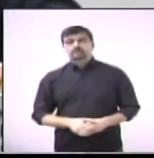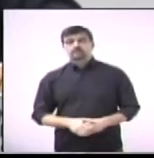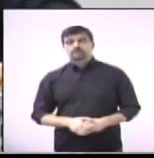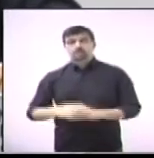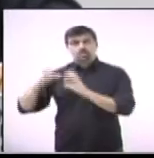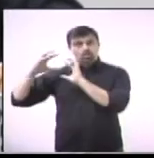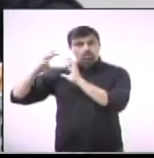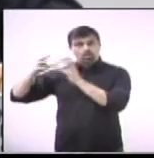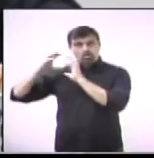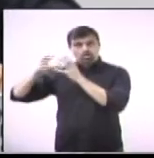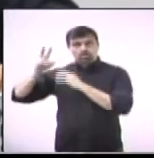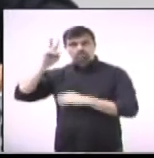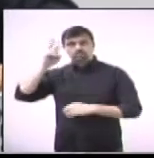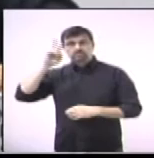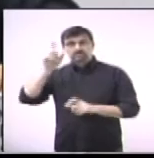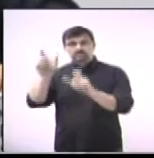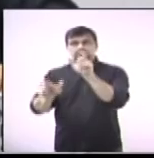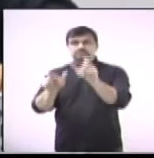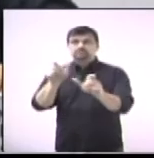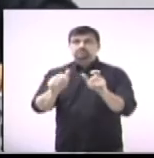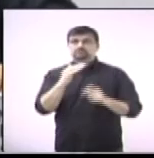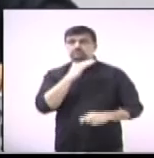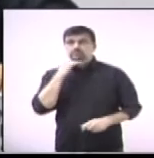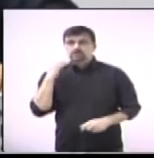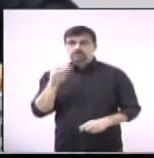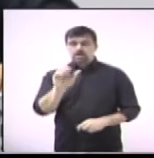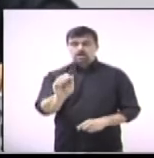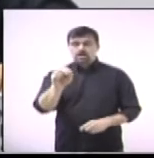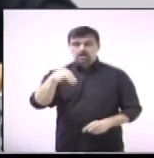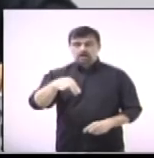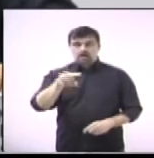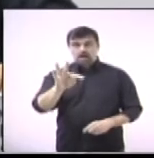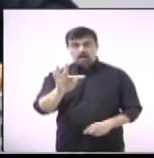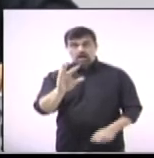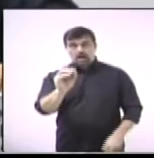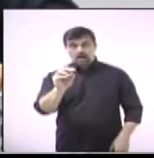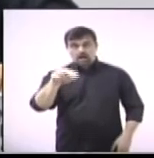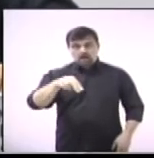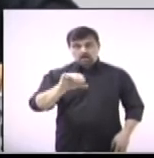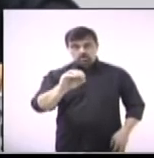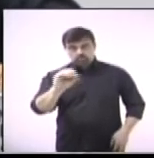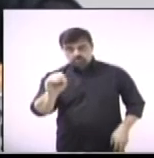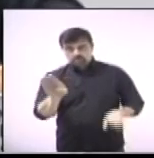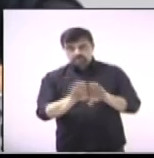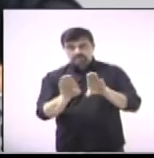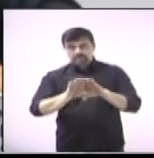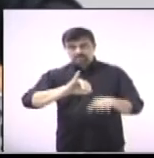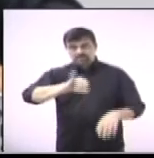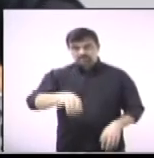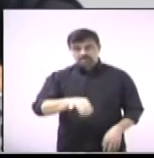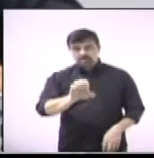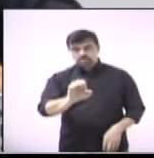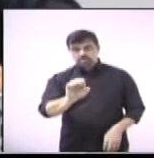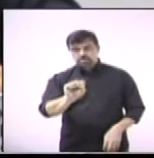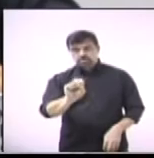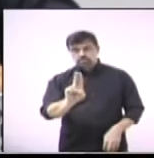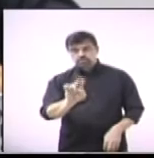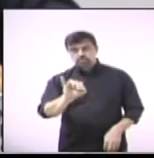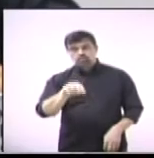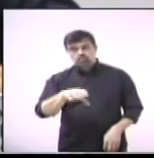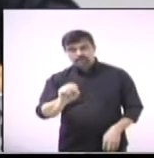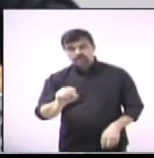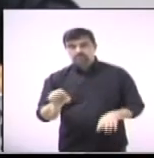vereador Zé Coco, pelo falecimento dos senhores Antônio Carlos de Souza e Jesuíno Argentin. Número